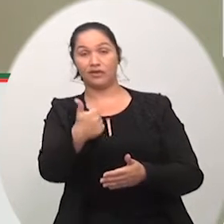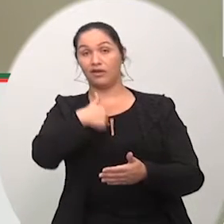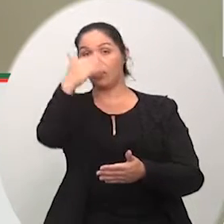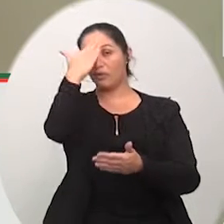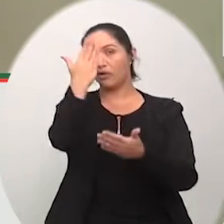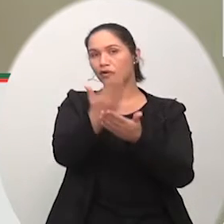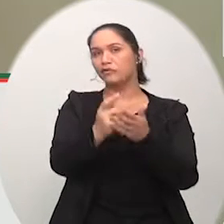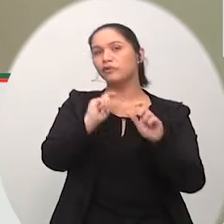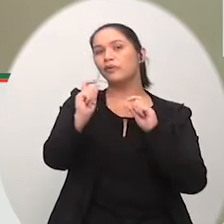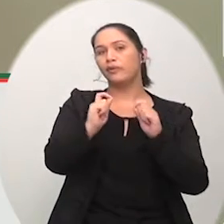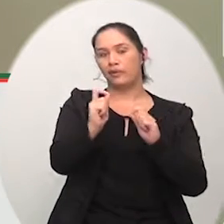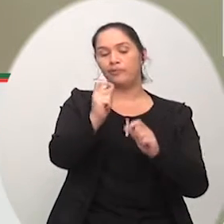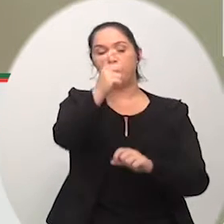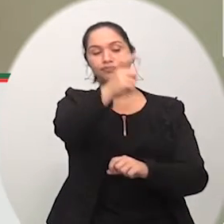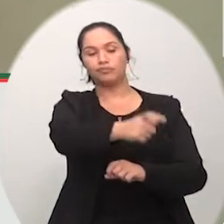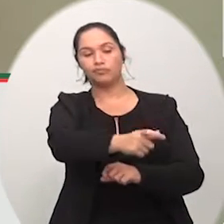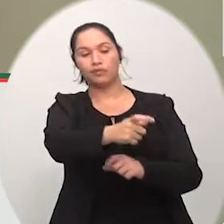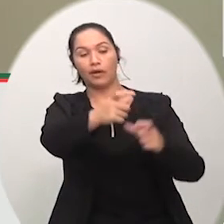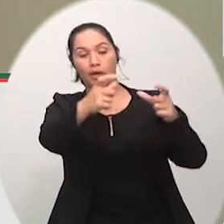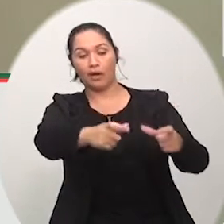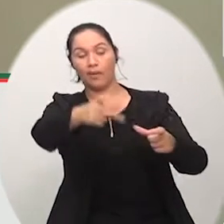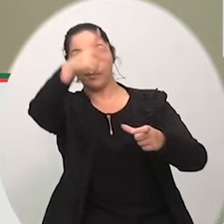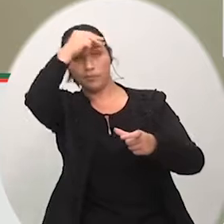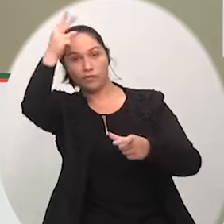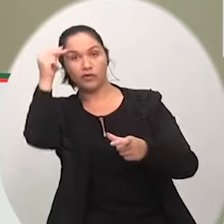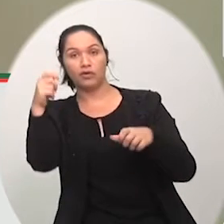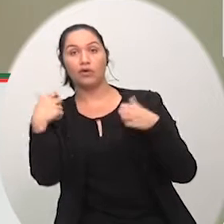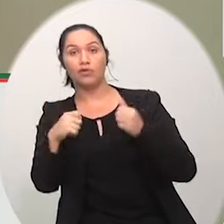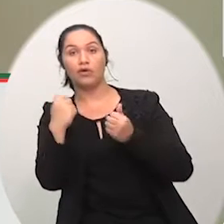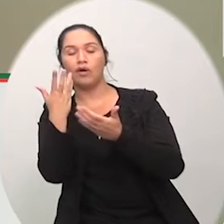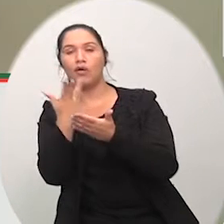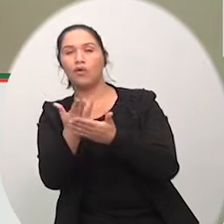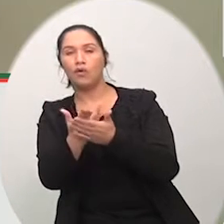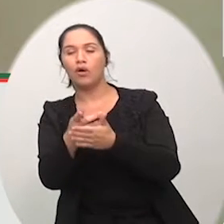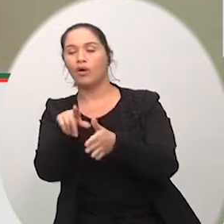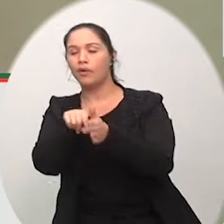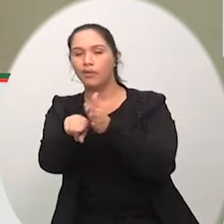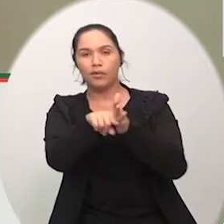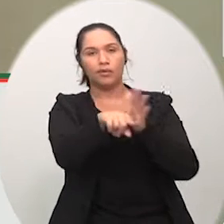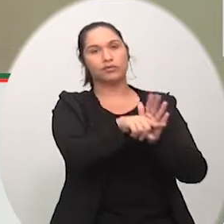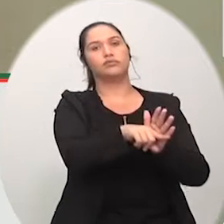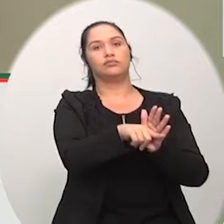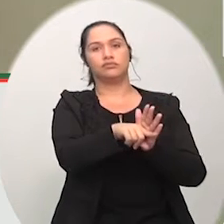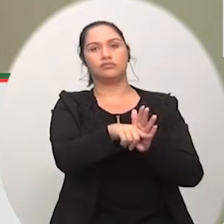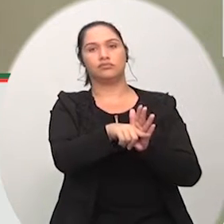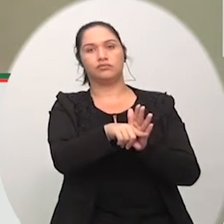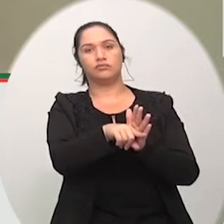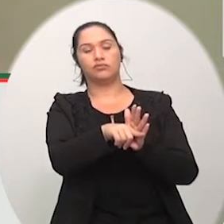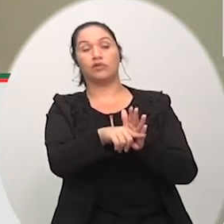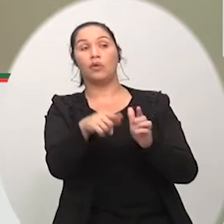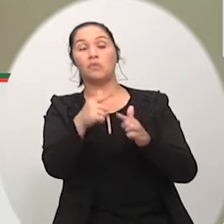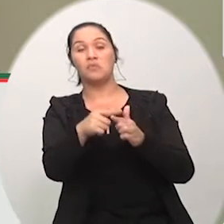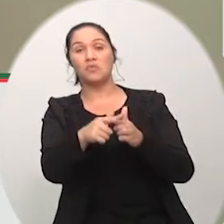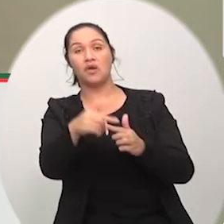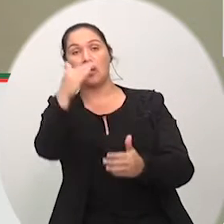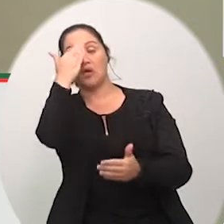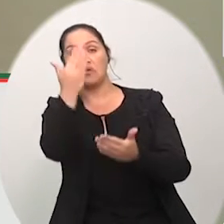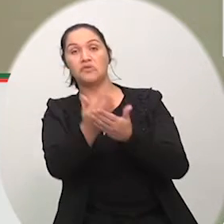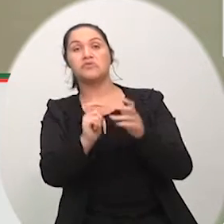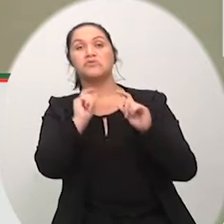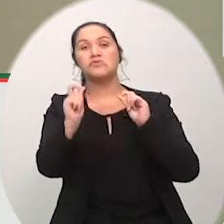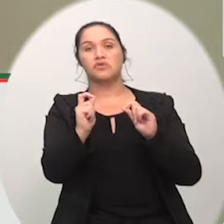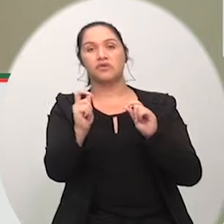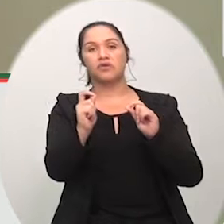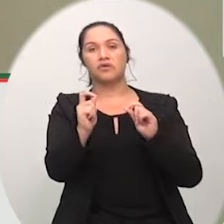uma avaliação mais aprofundada, porque eu acho que o município tem condições de administrar o nosso cemitério.